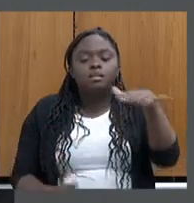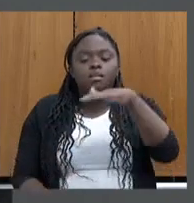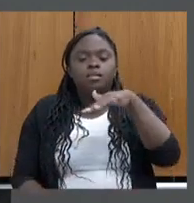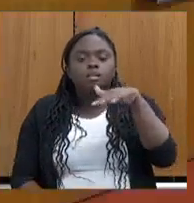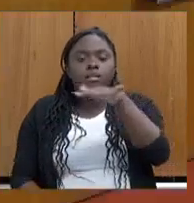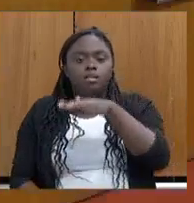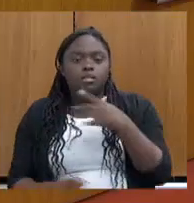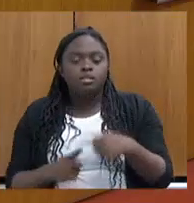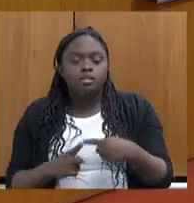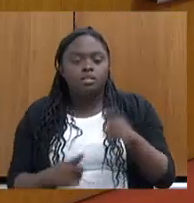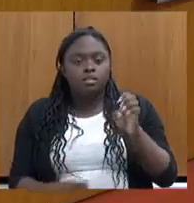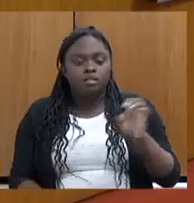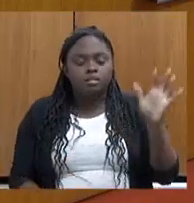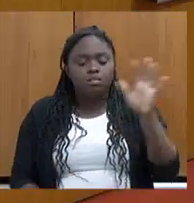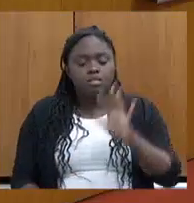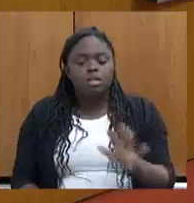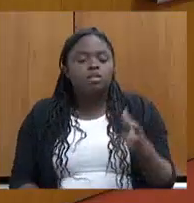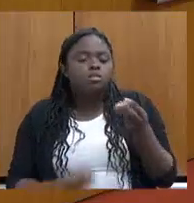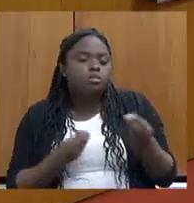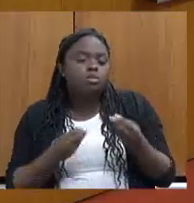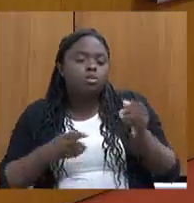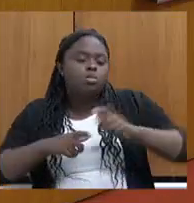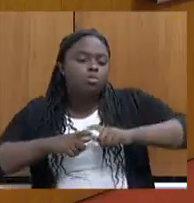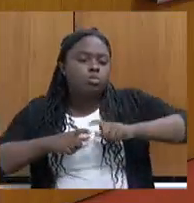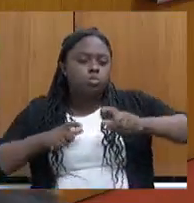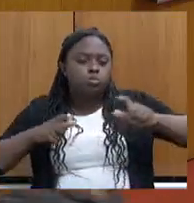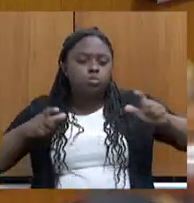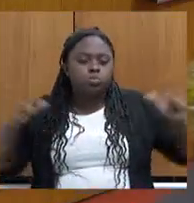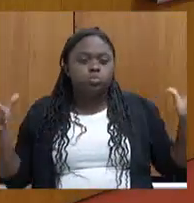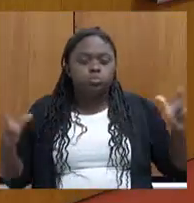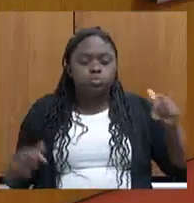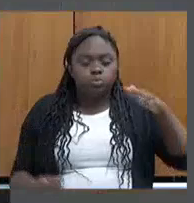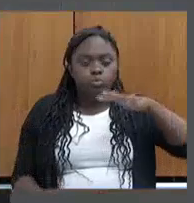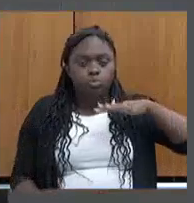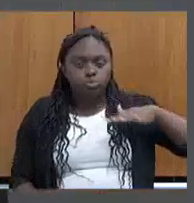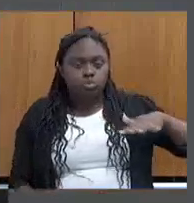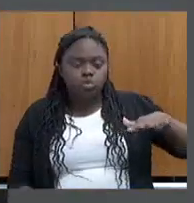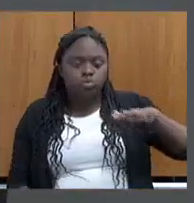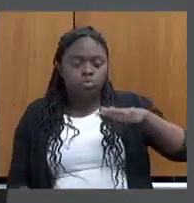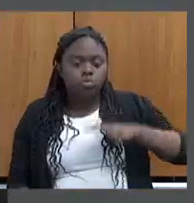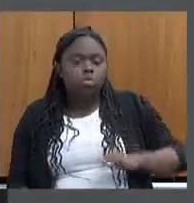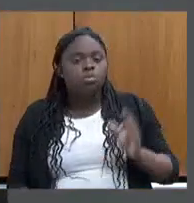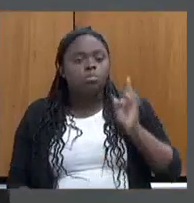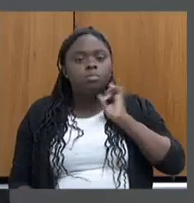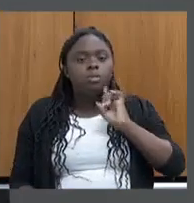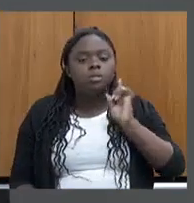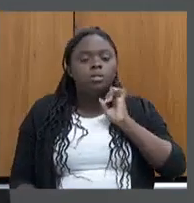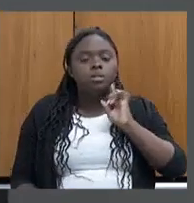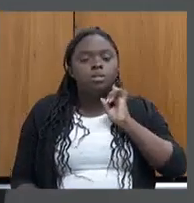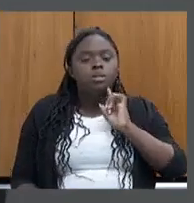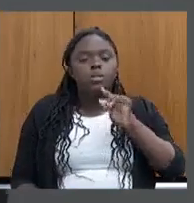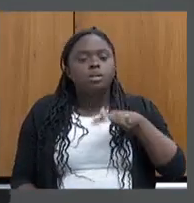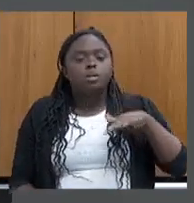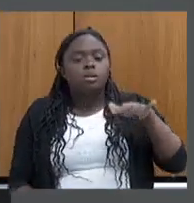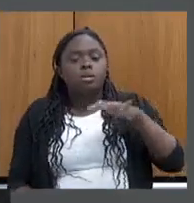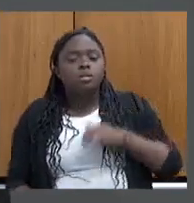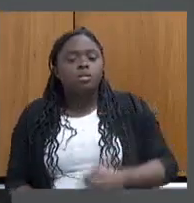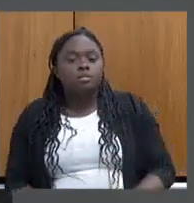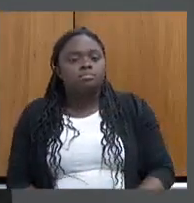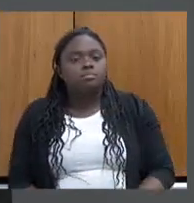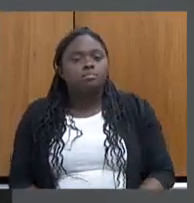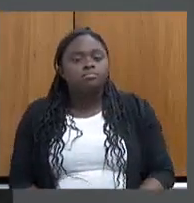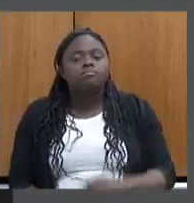afinal de contas, é um Estado gigantesco, cada região. O piso mineiro em uma determinada região é aplicado de uma forma, em outra,